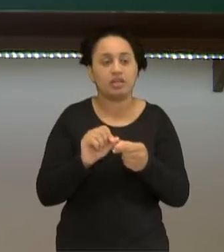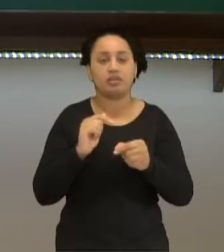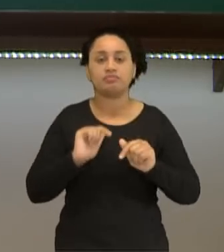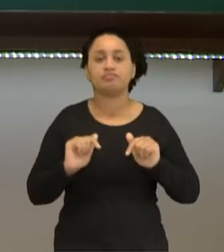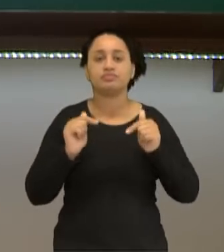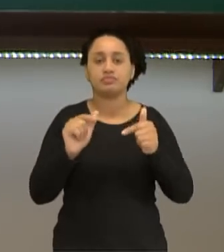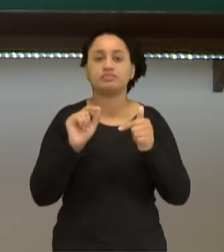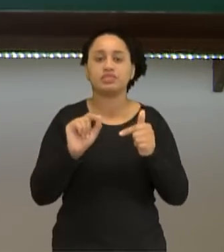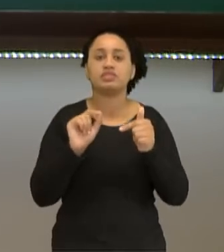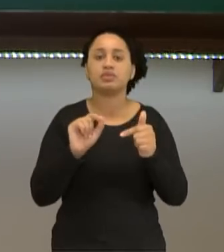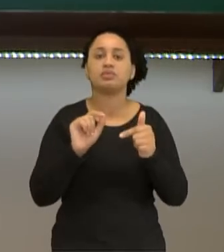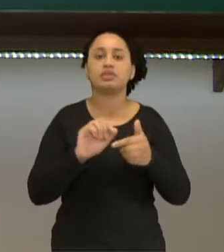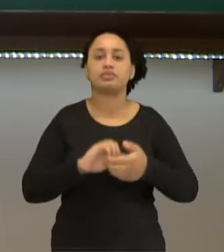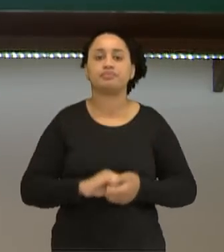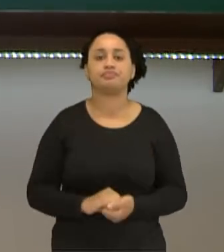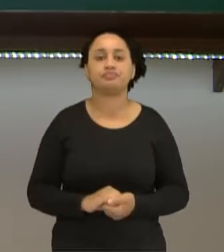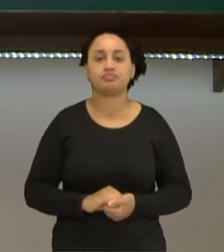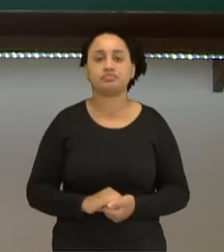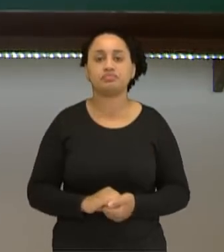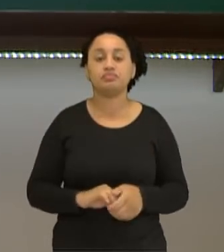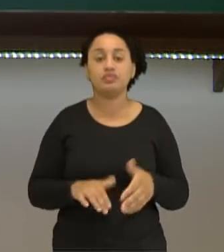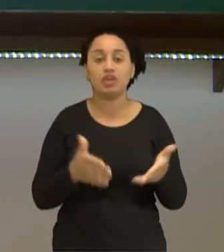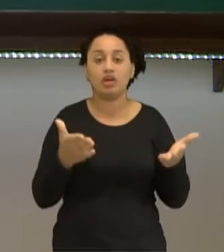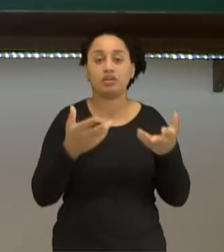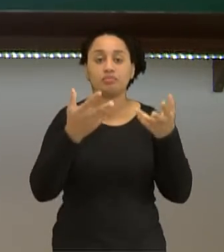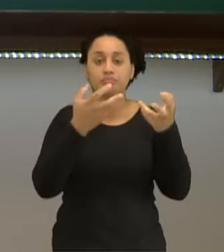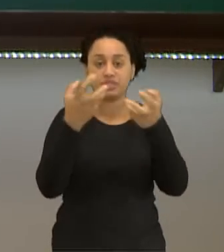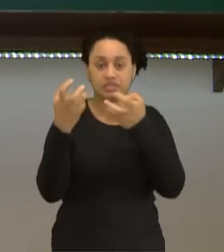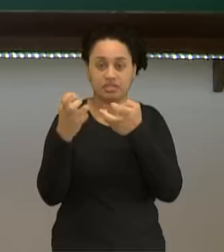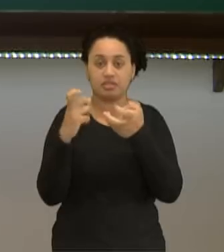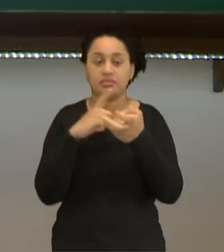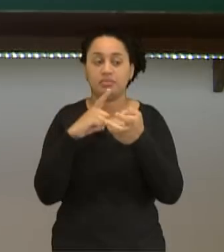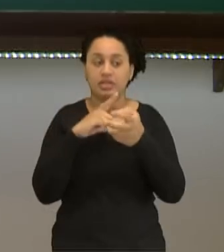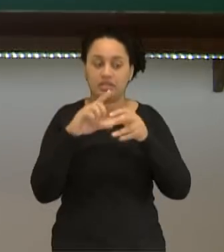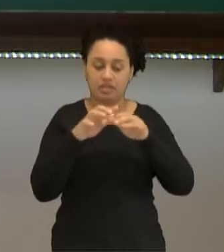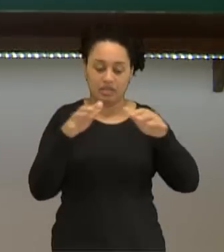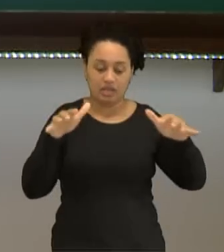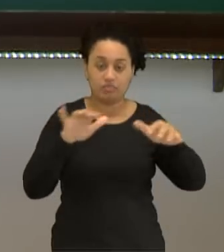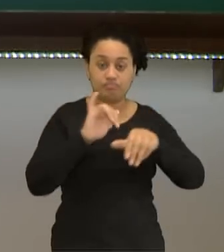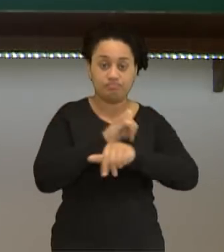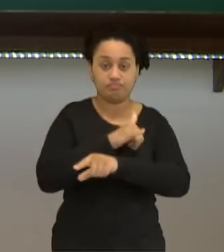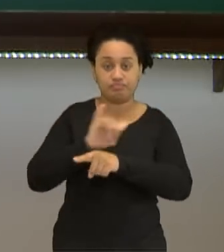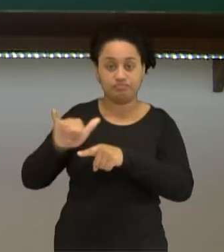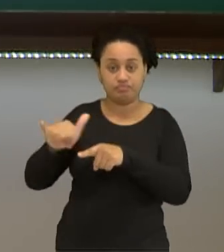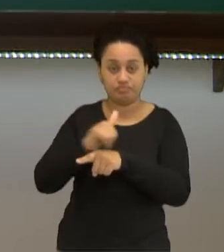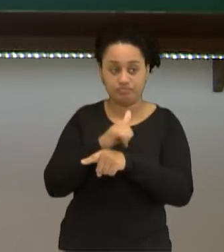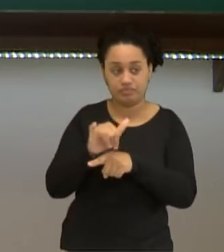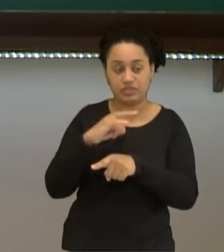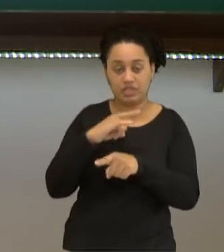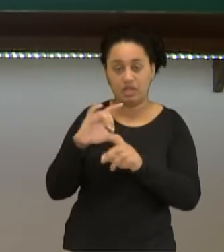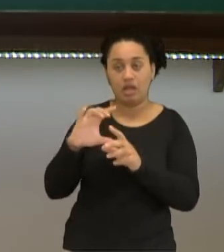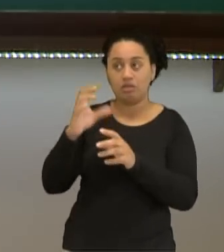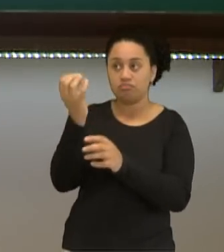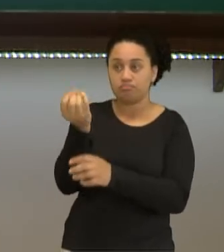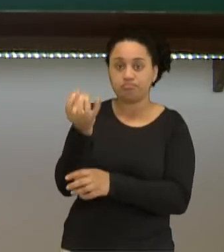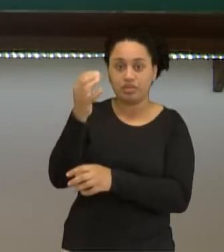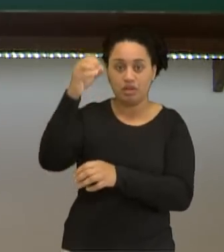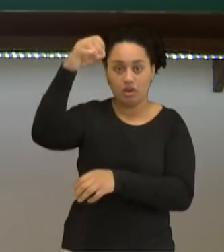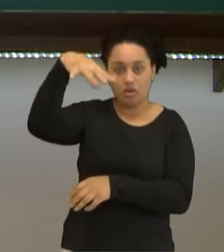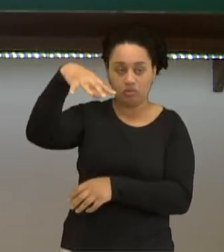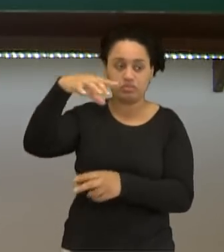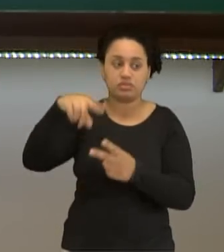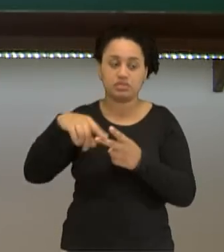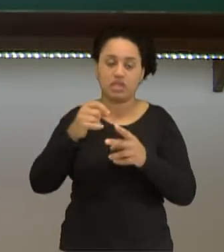para vocês. Vejam aqui vocês, pessoal. Eu criei um circuito elétrico aqui. Eu tenho uma lâmpada, eu tenho